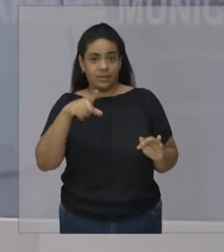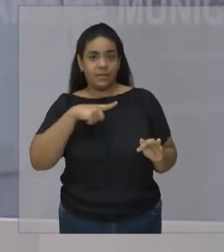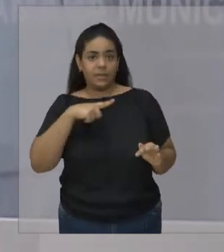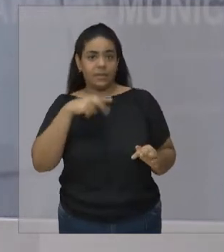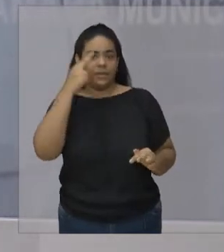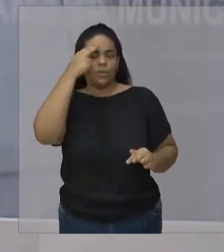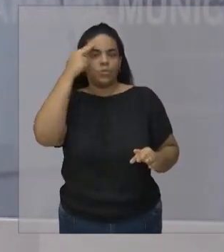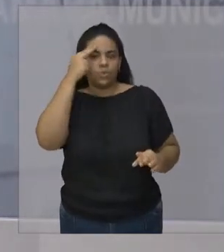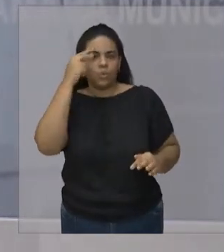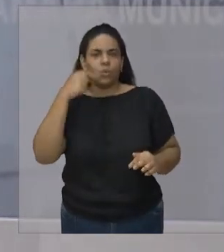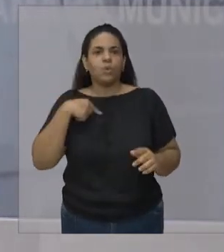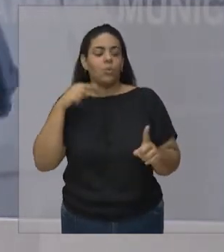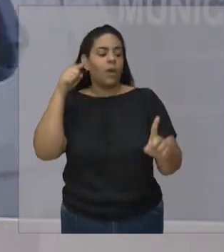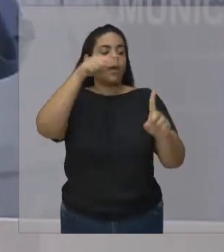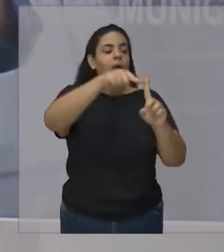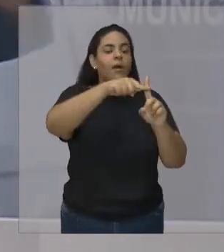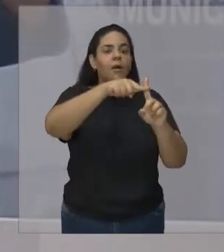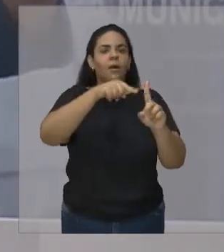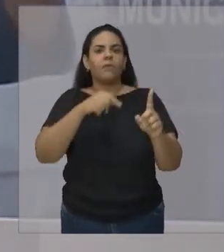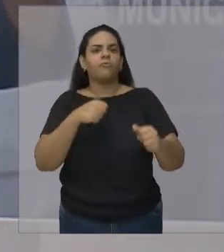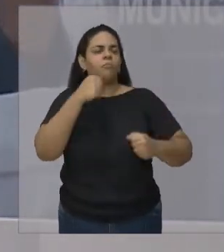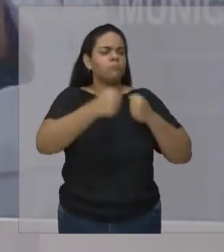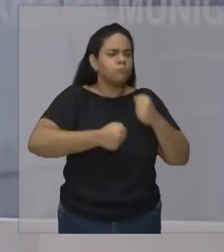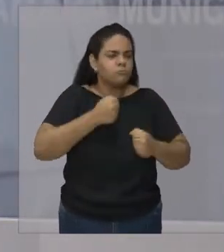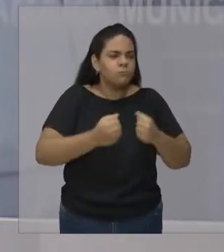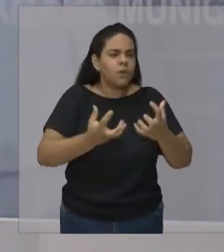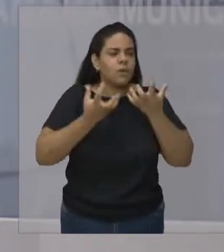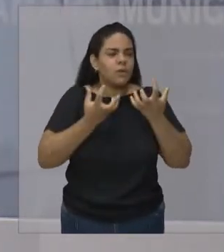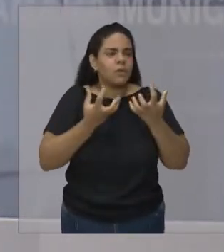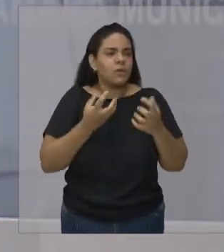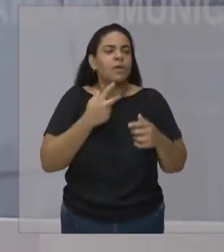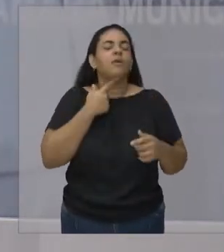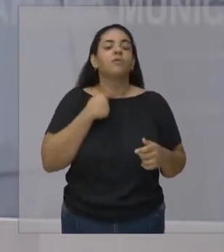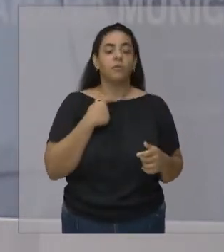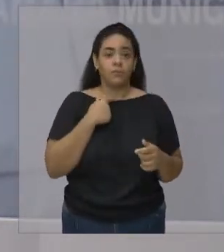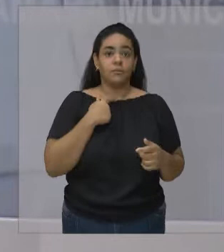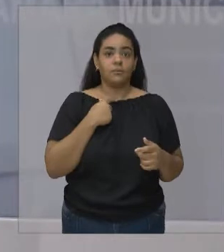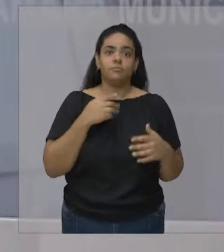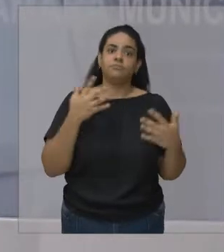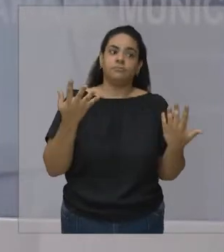objetivos? Porque independente da nossa idade Nós temos sonhos